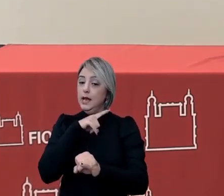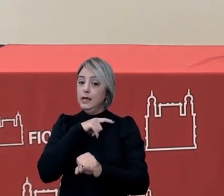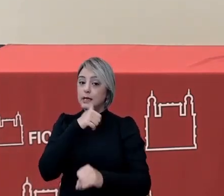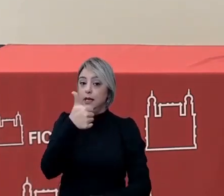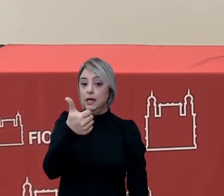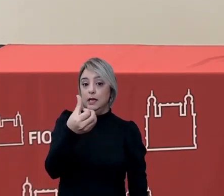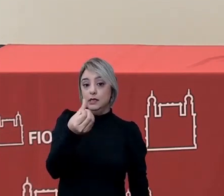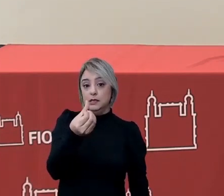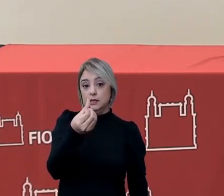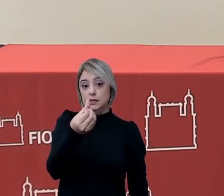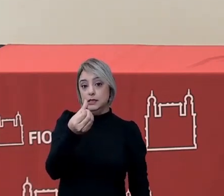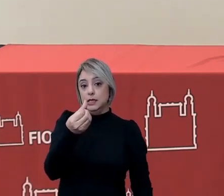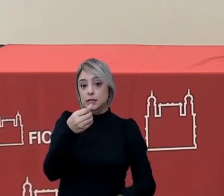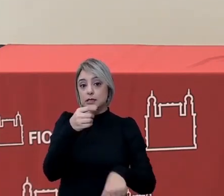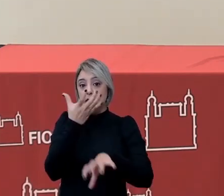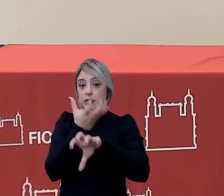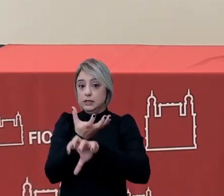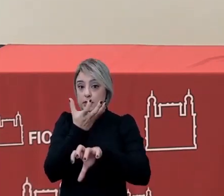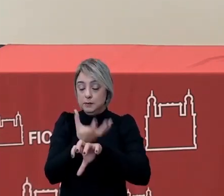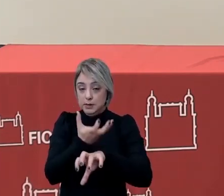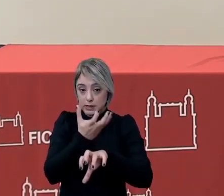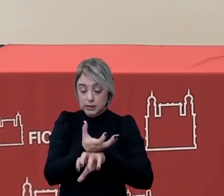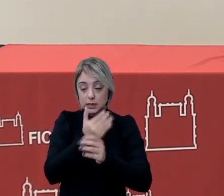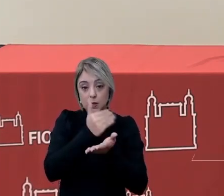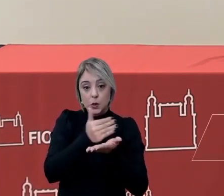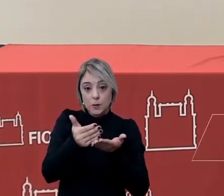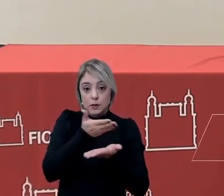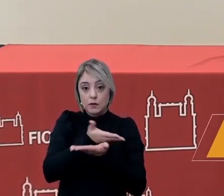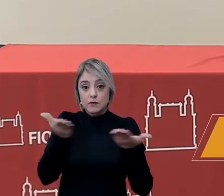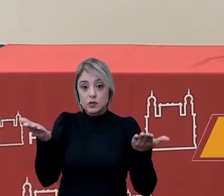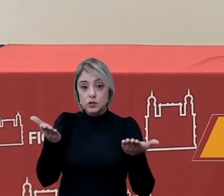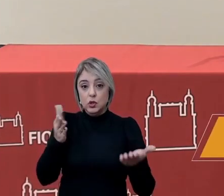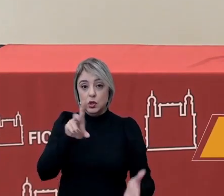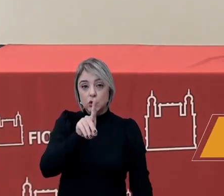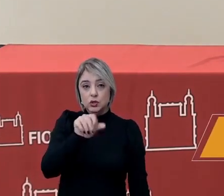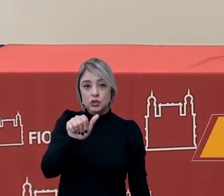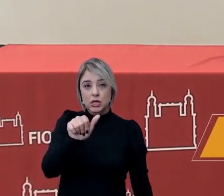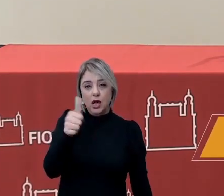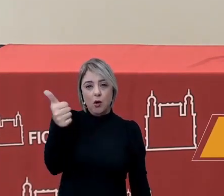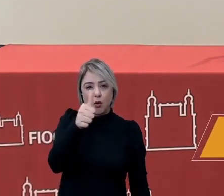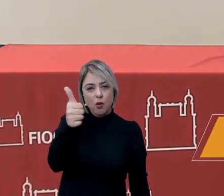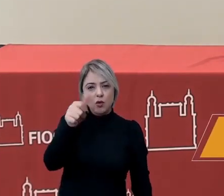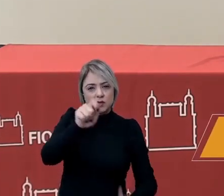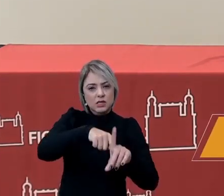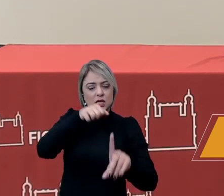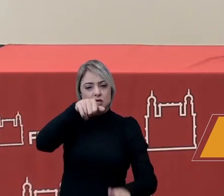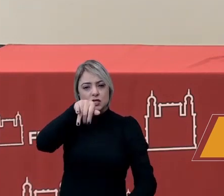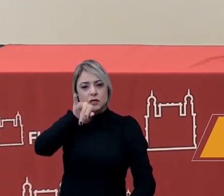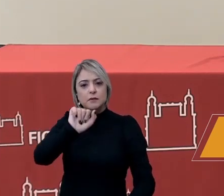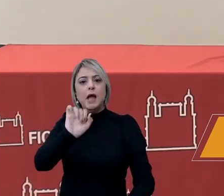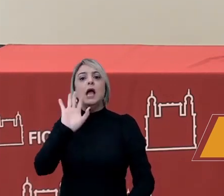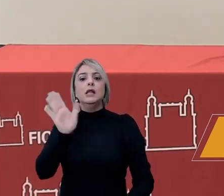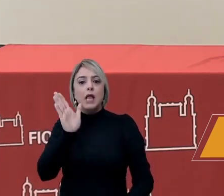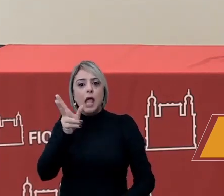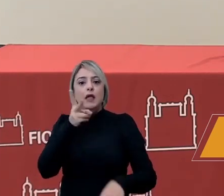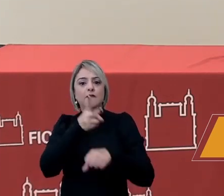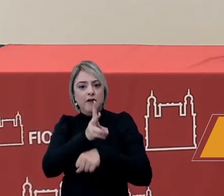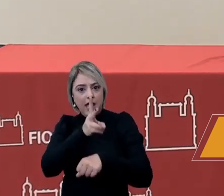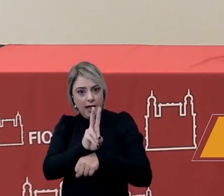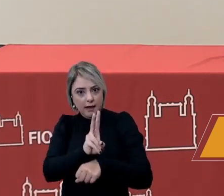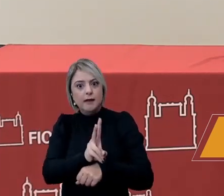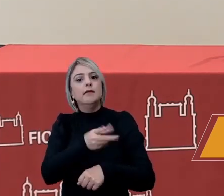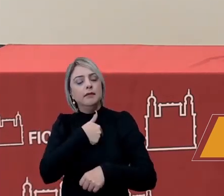16 módulos ele começou a ser ofertado no dia 11 de maio mas ele ainda está com as vagas